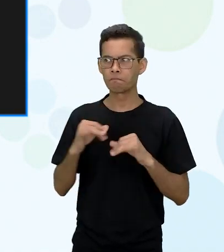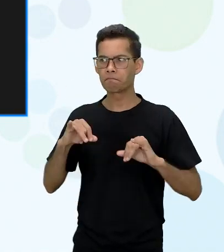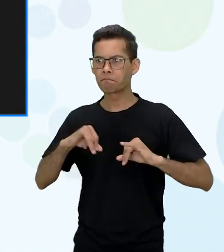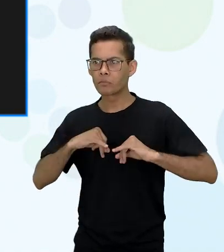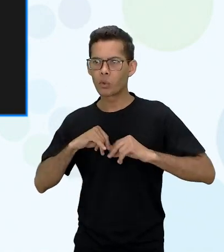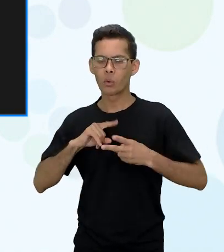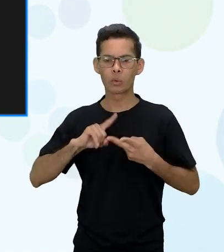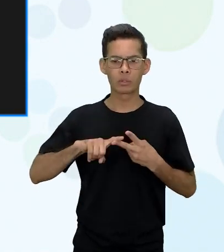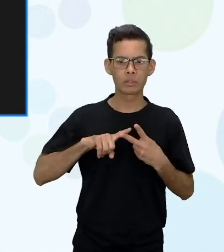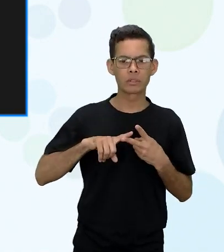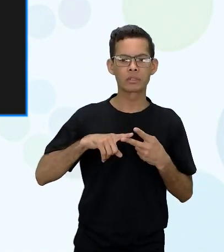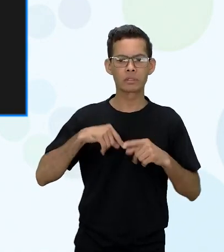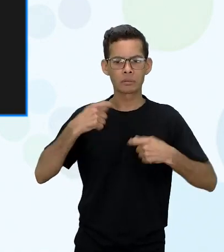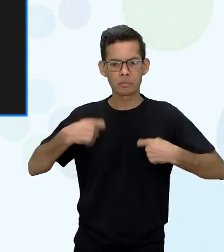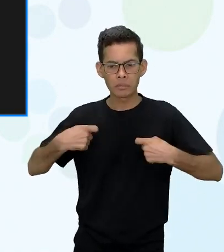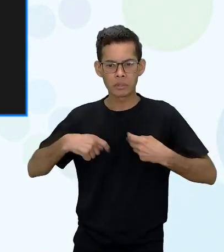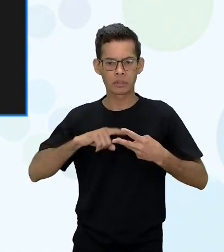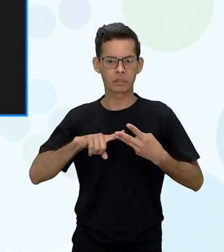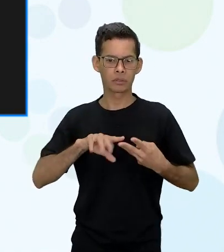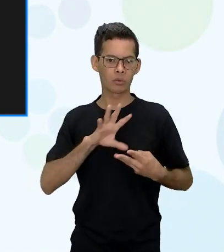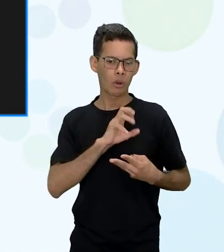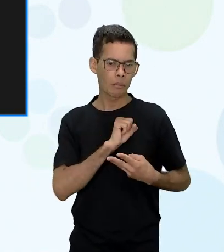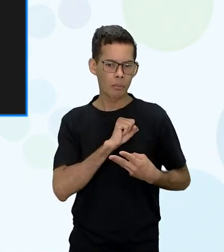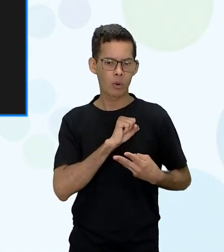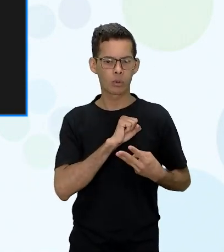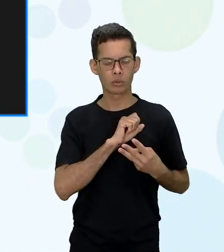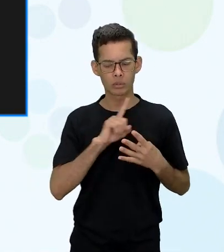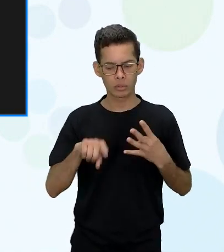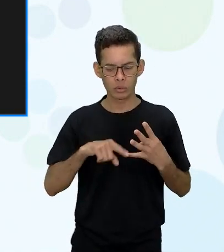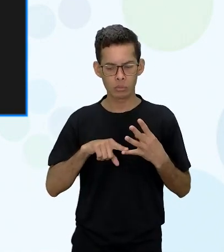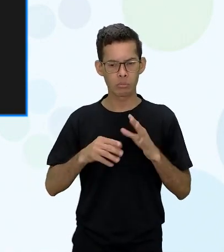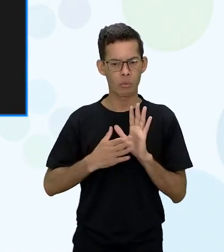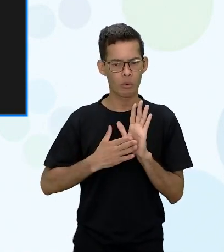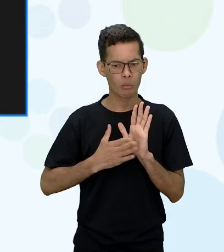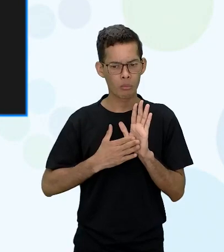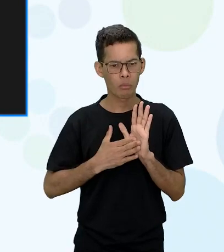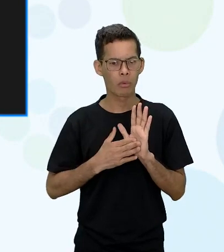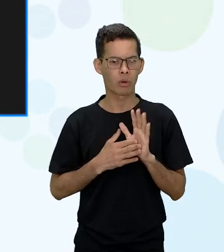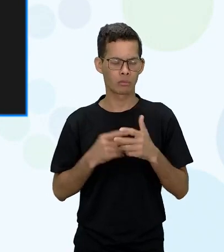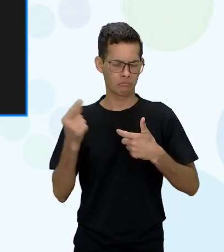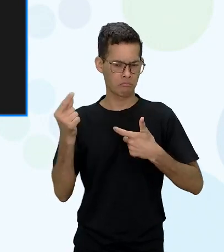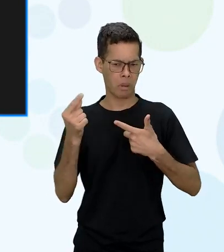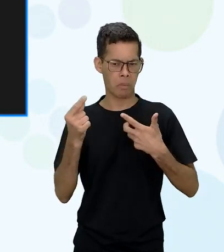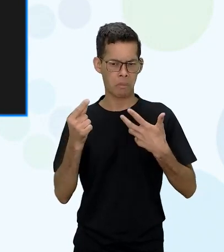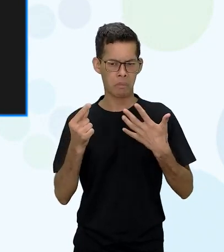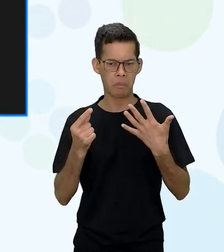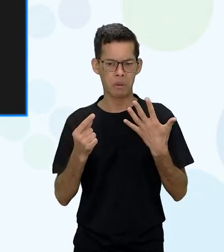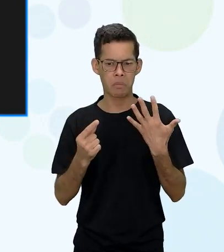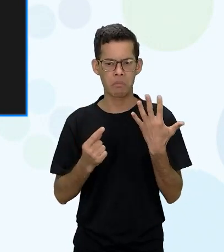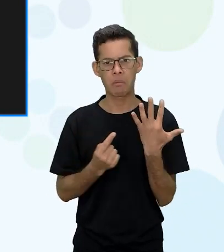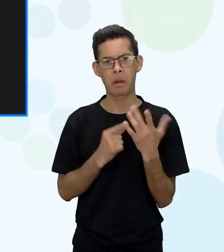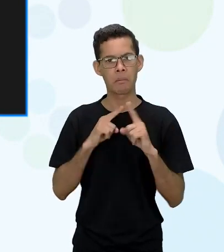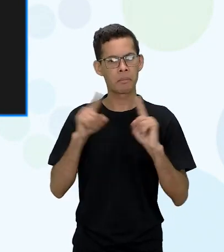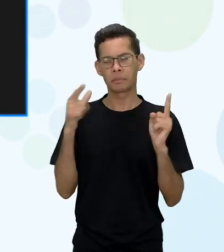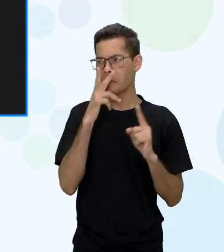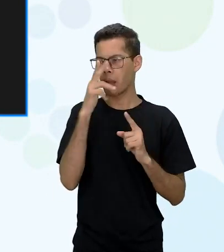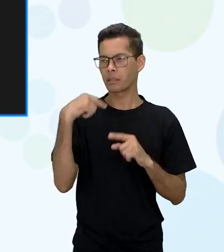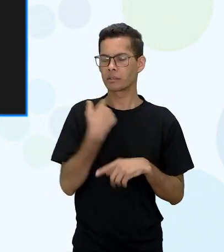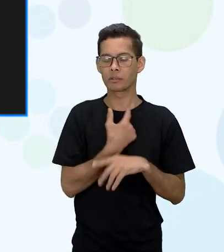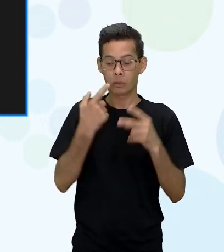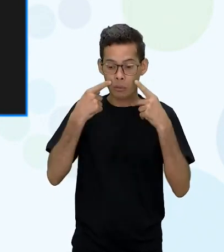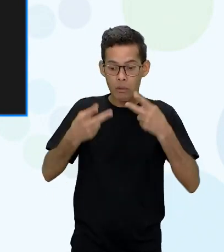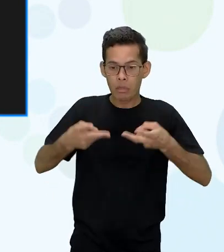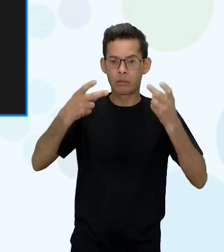necessidades com amores com propósito com tudo e a gente ainda não enxerga isso então